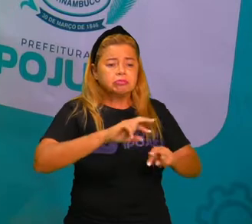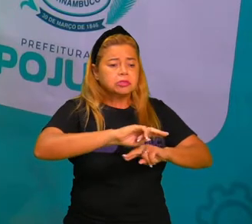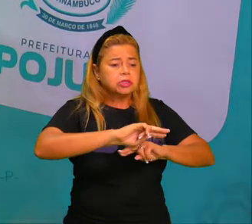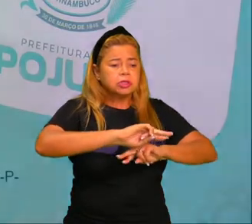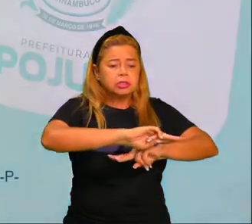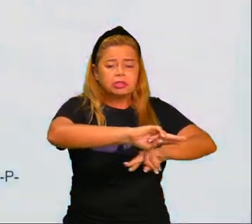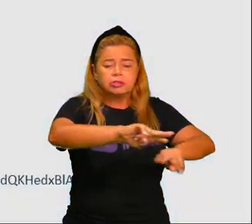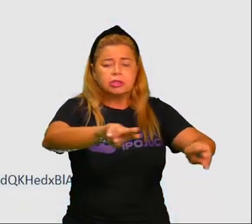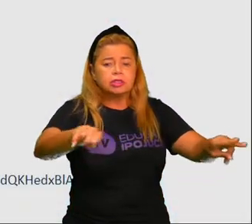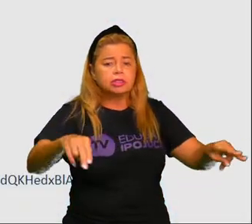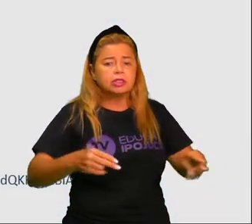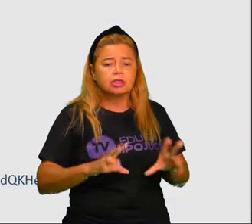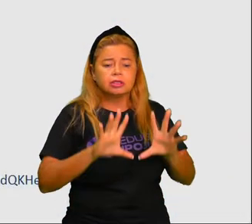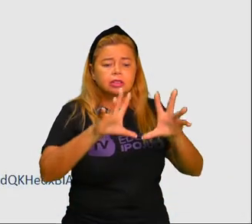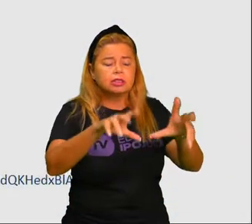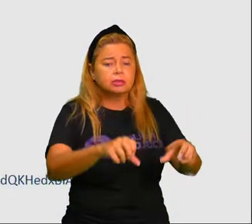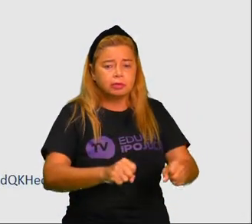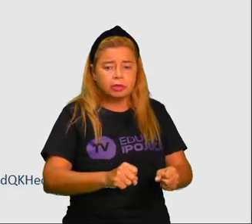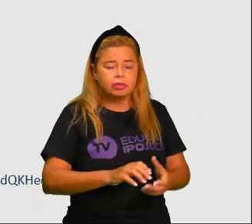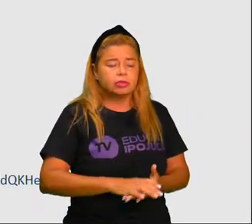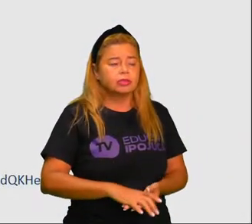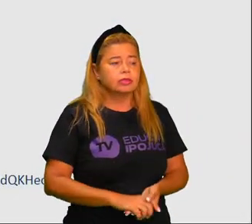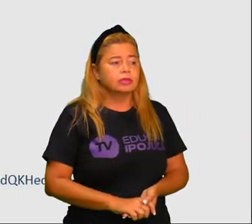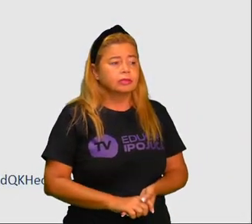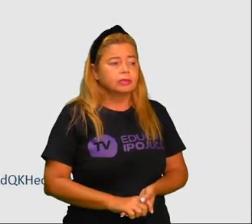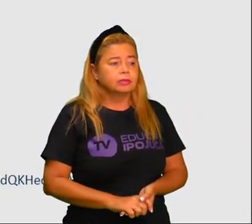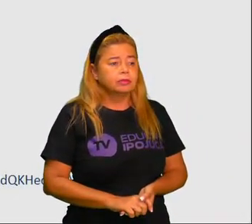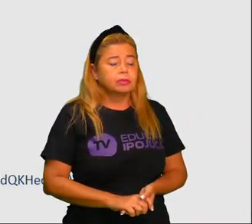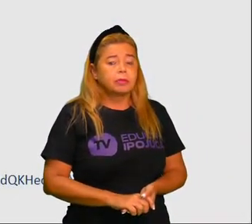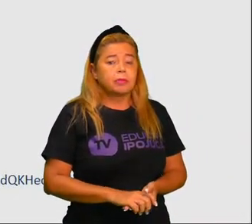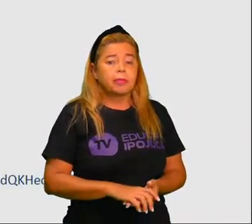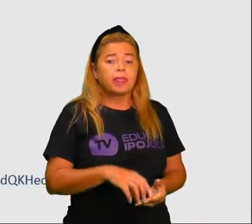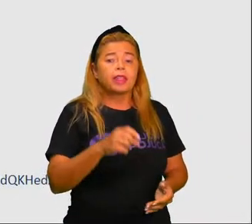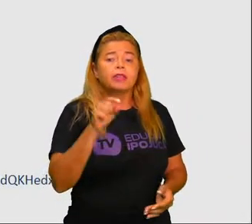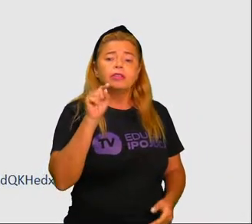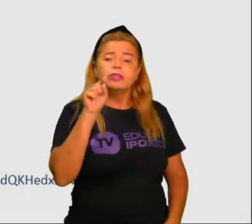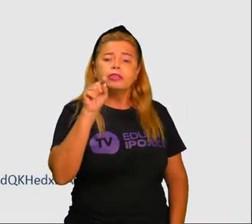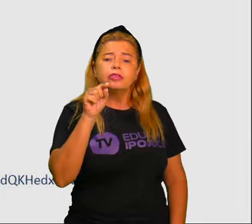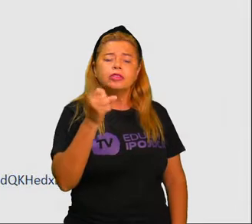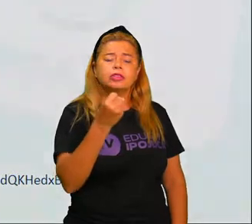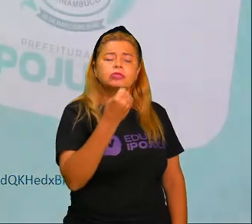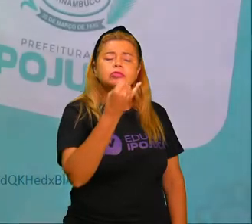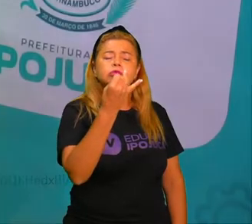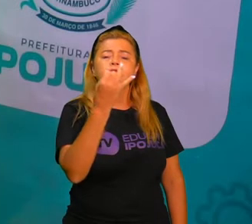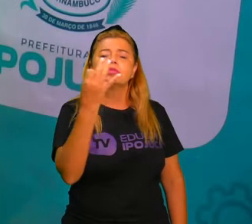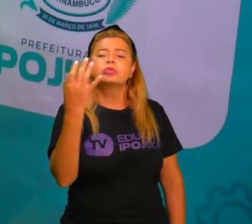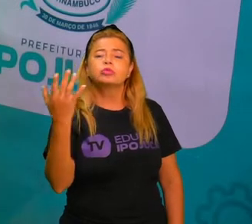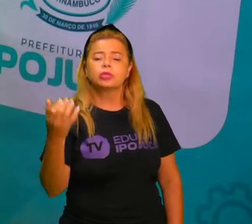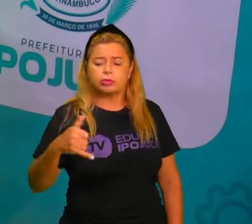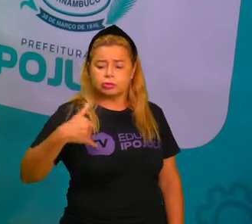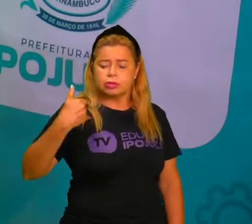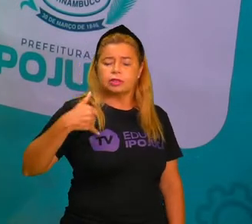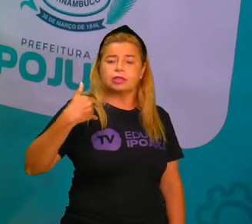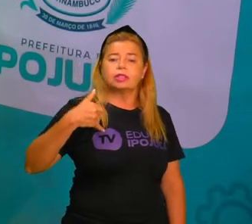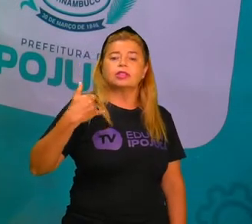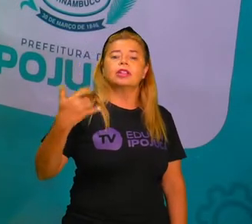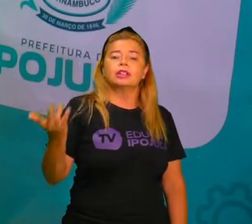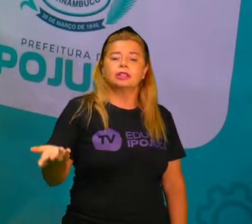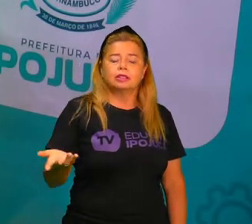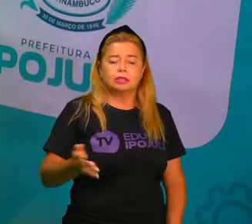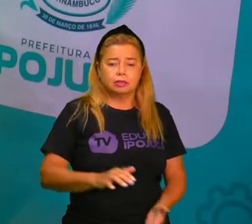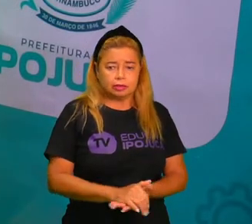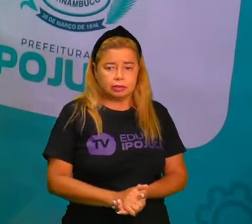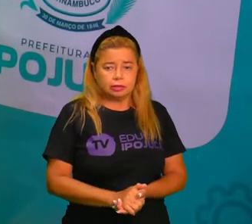da nossa Mata Atlântica. Quantos anos você tem? Eu pergunto isso para vocês, para que vocês tenham essa